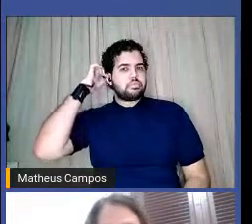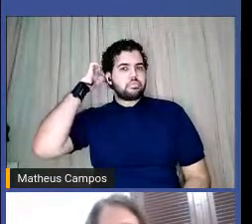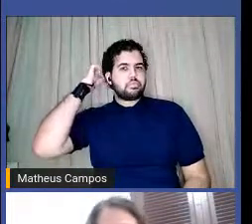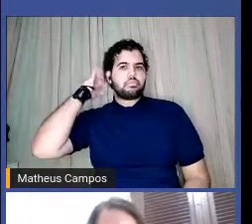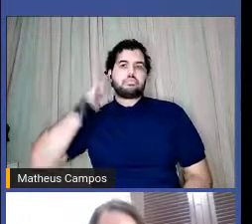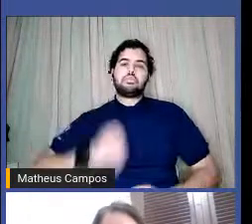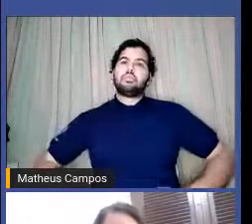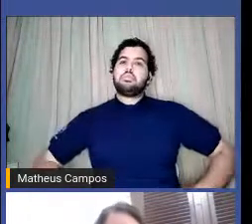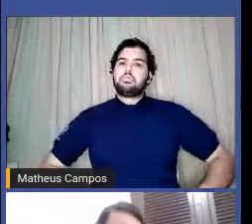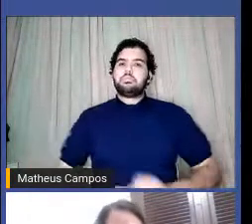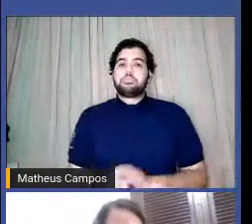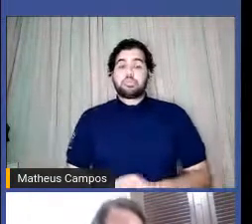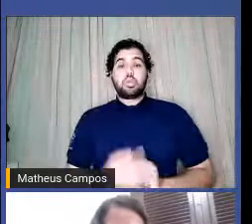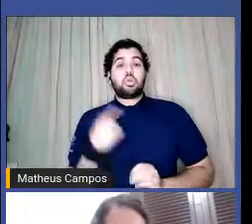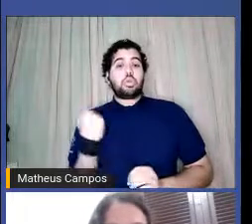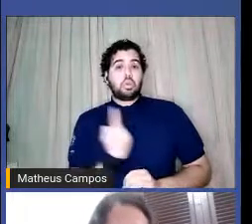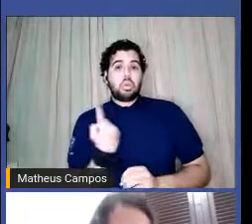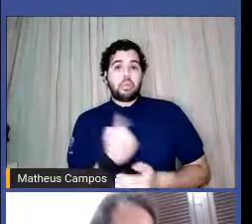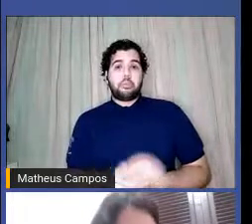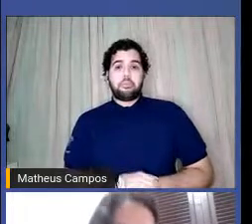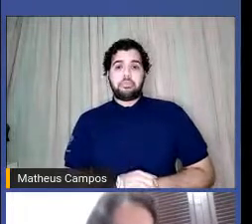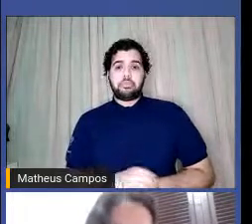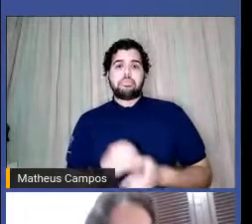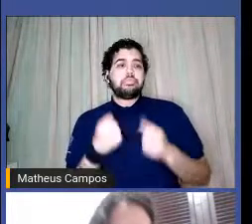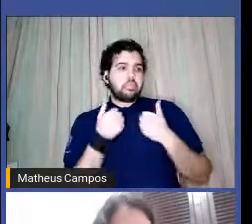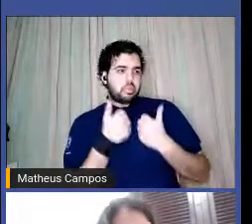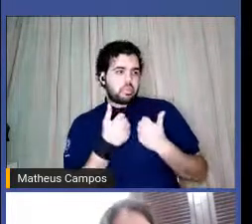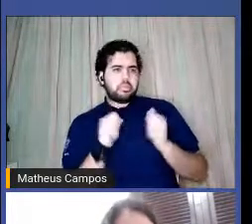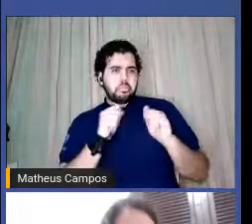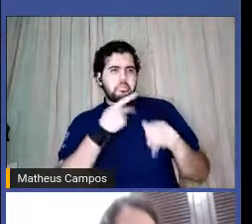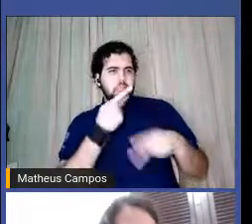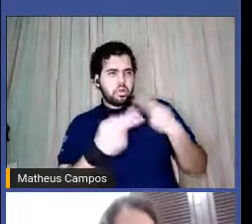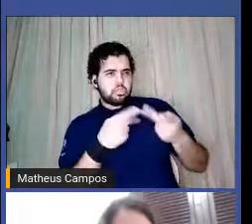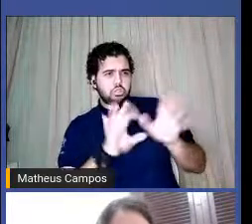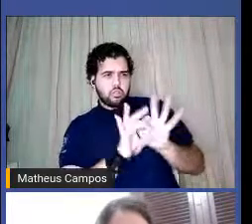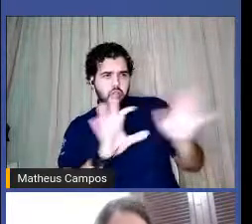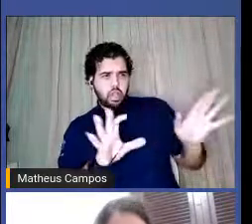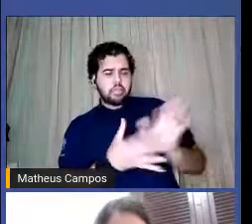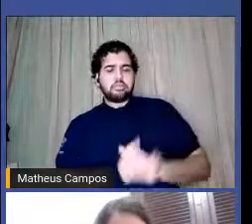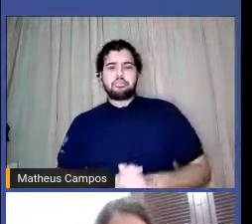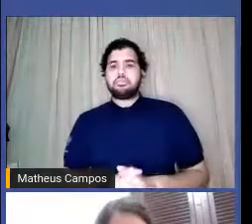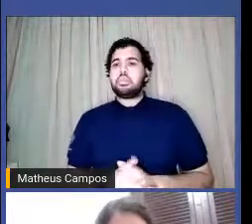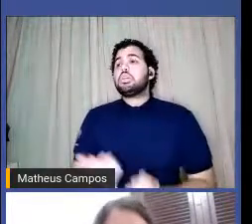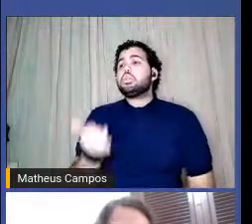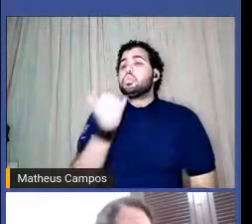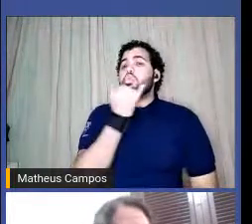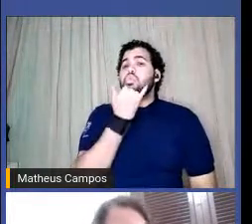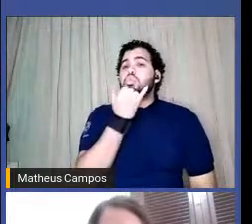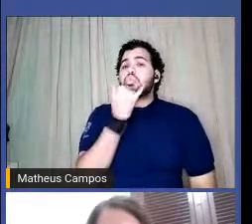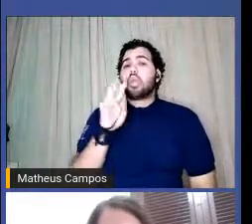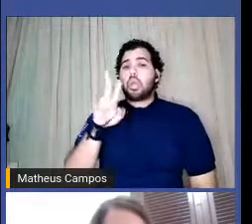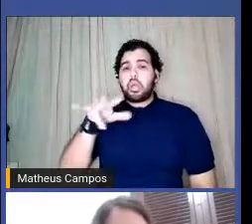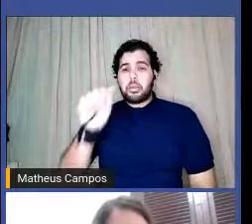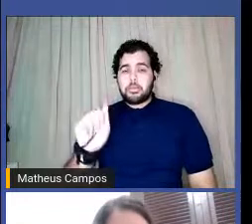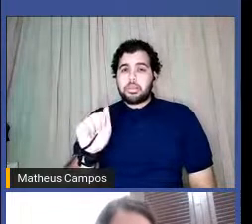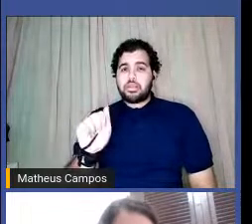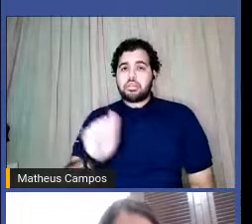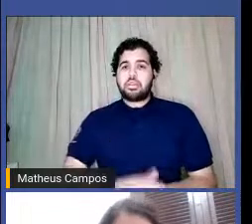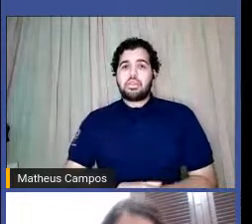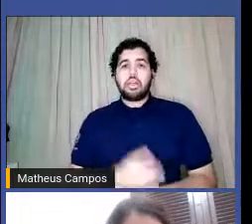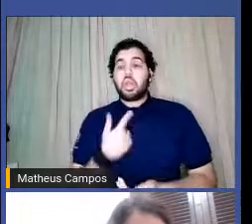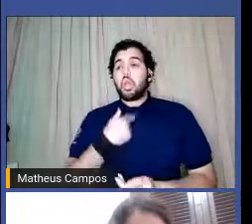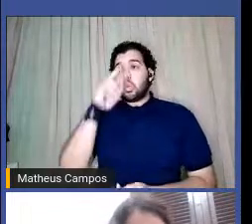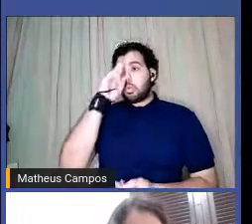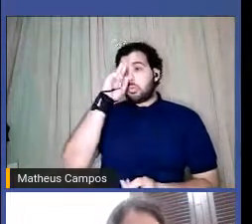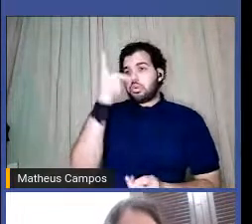Então, assim, a gente foi conseguindo. Pode falar, Laís, pode falar. Desculpa, Bruna, foi mal. pode falar. confundir. Por